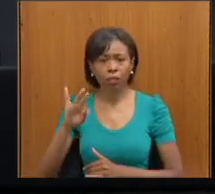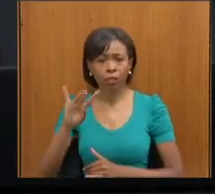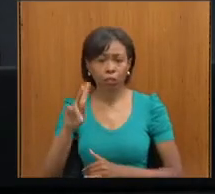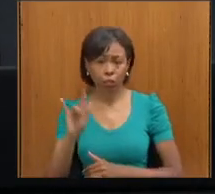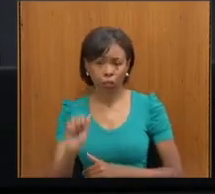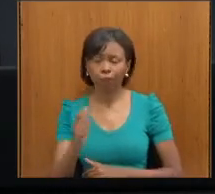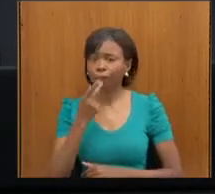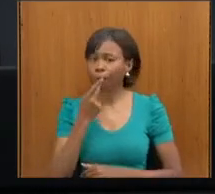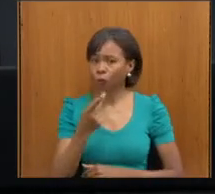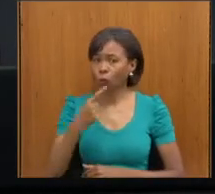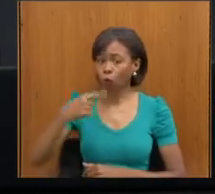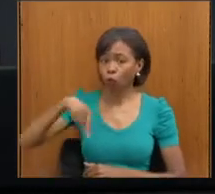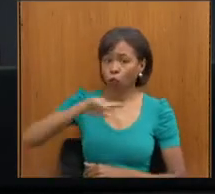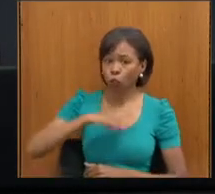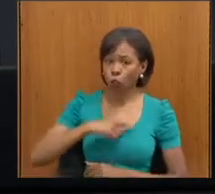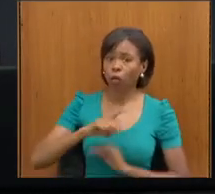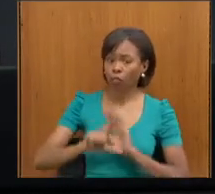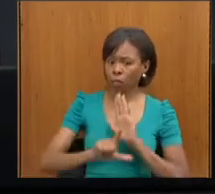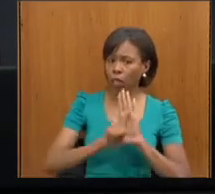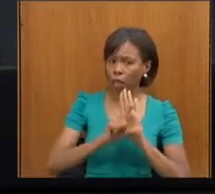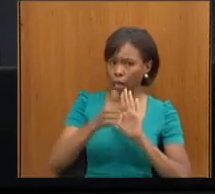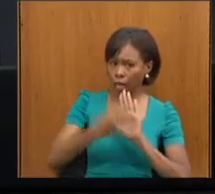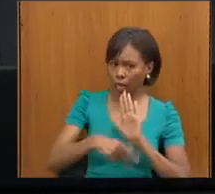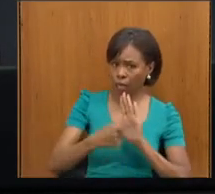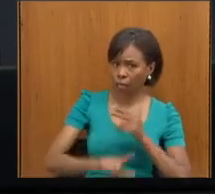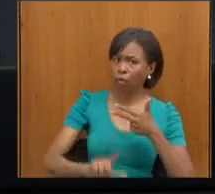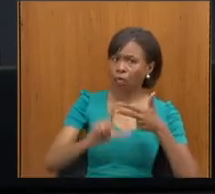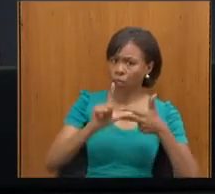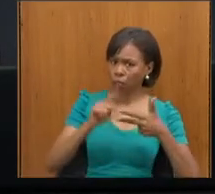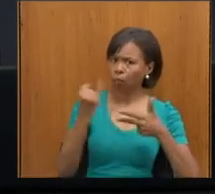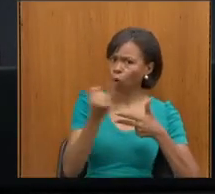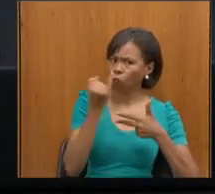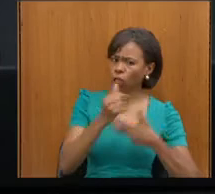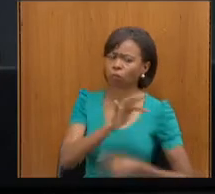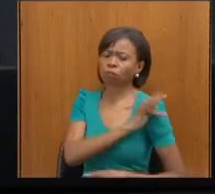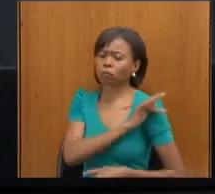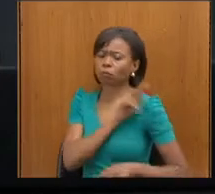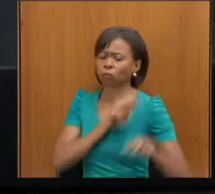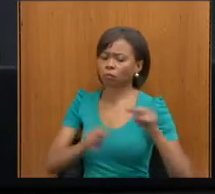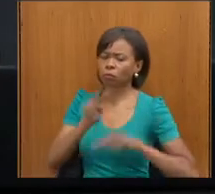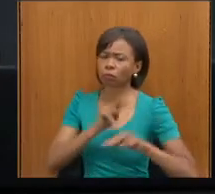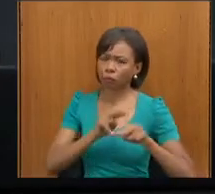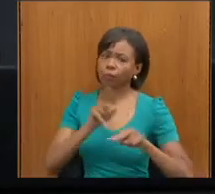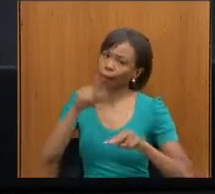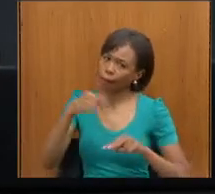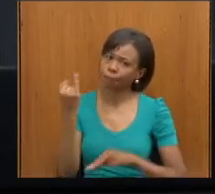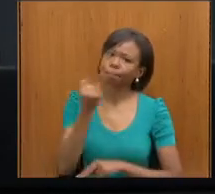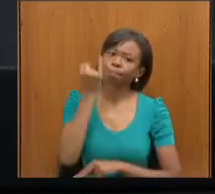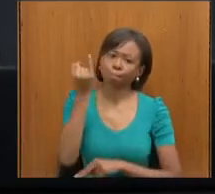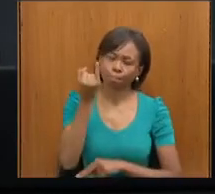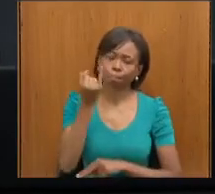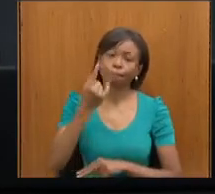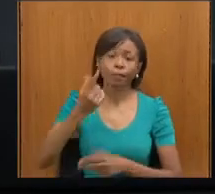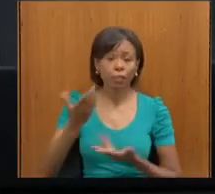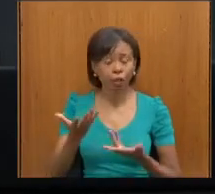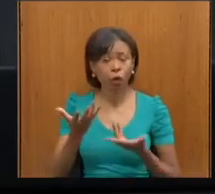legisladores, temos na fiscalização. Então, isso é fundamental. Então, contamos aqui com o Poder